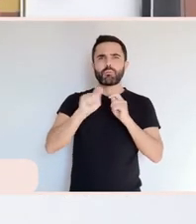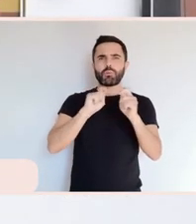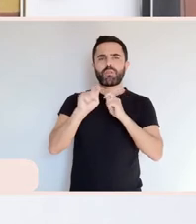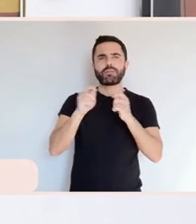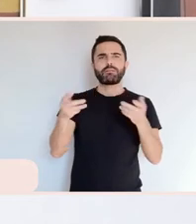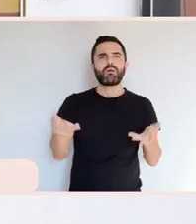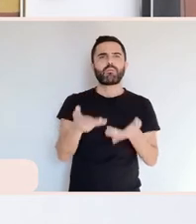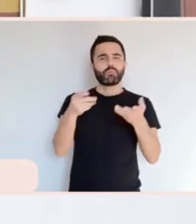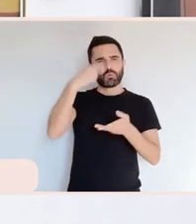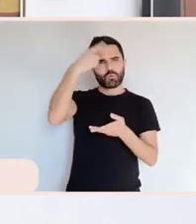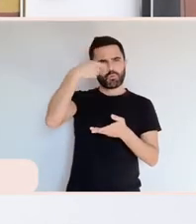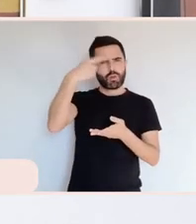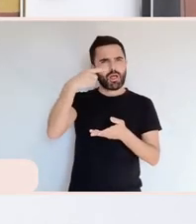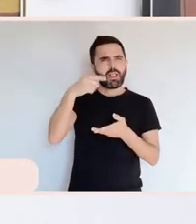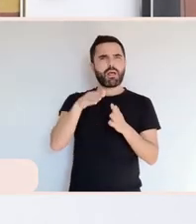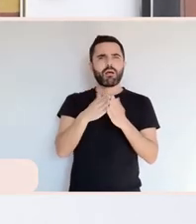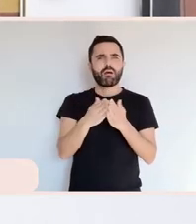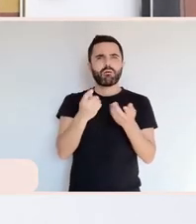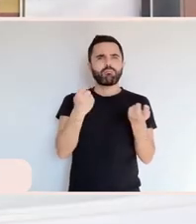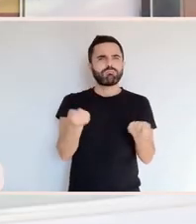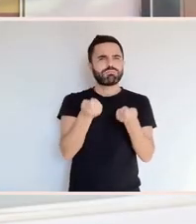A PORTA PECHADA